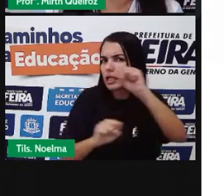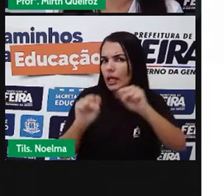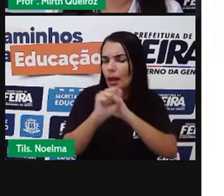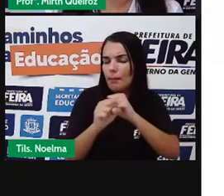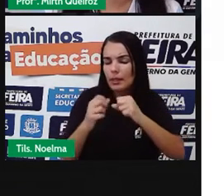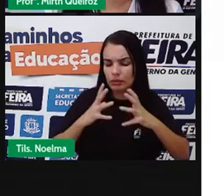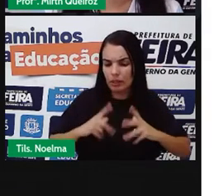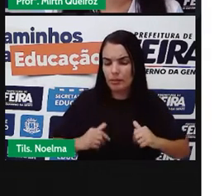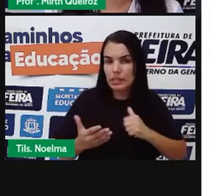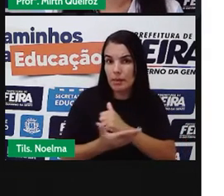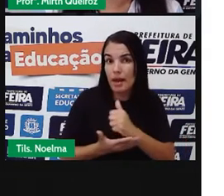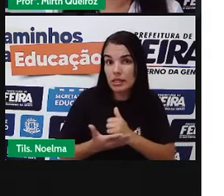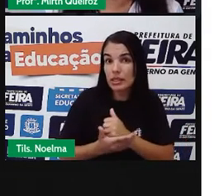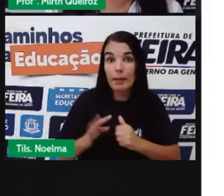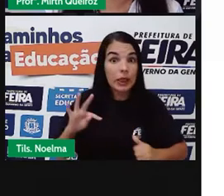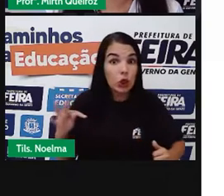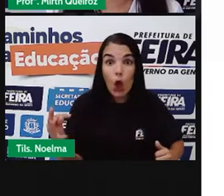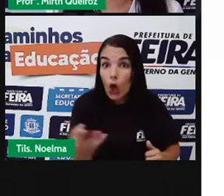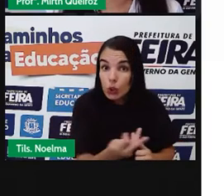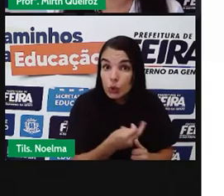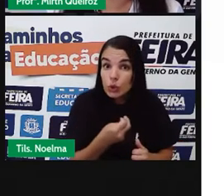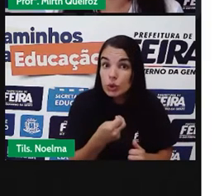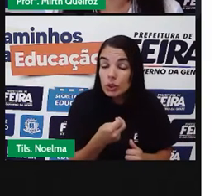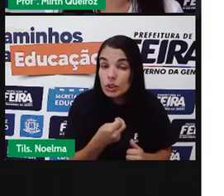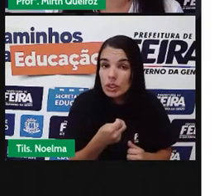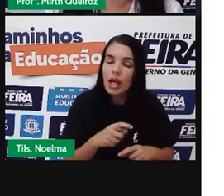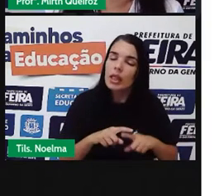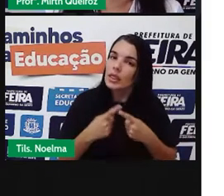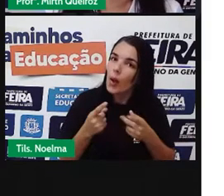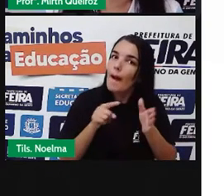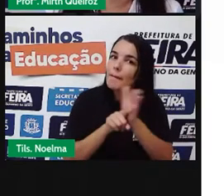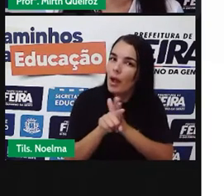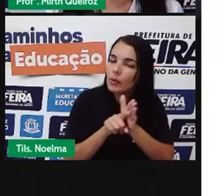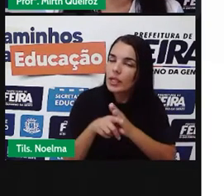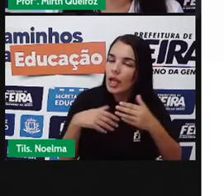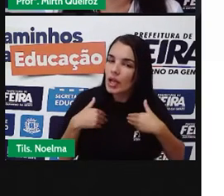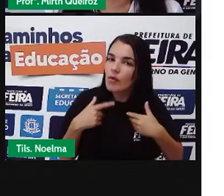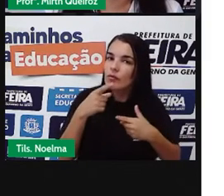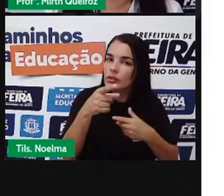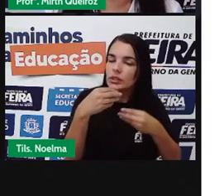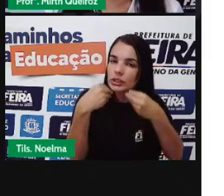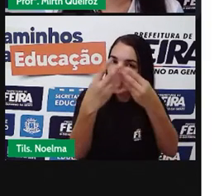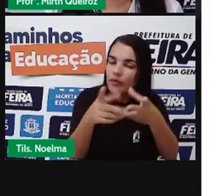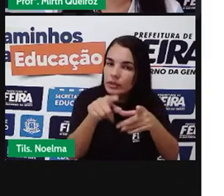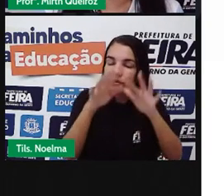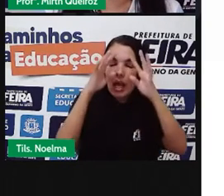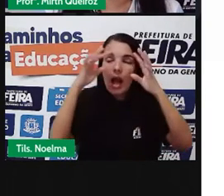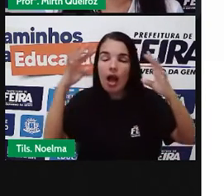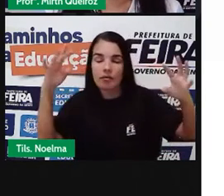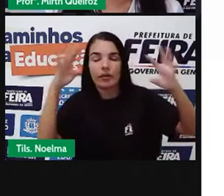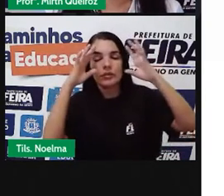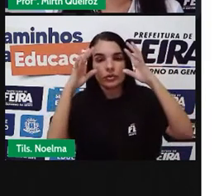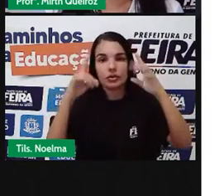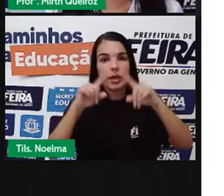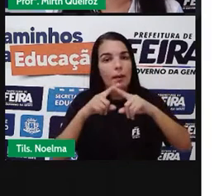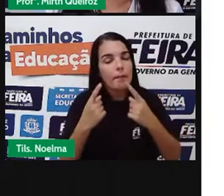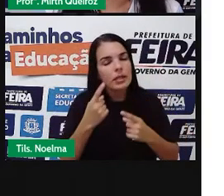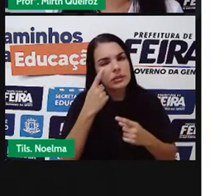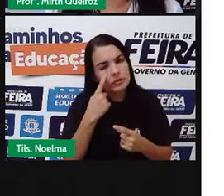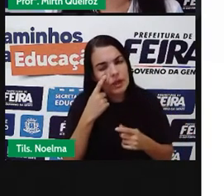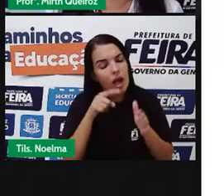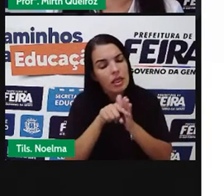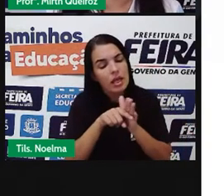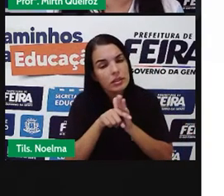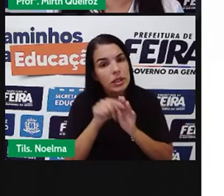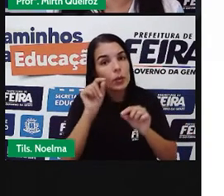básico? É uma pergunta que a gente deixa aí para vocês refletirem, né? Mas a gente, analisando em